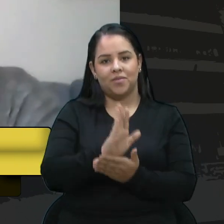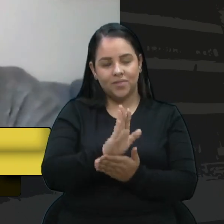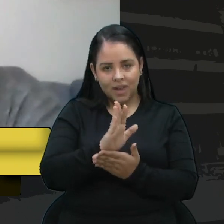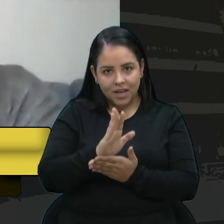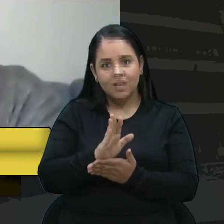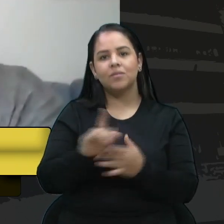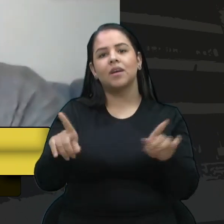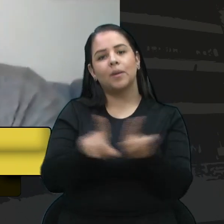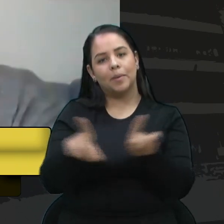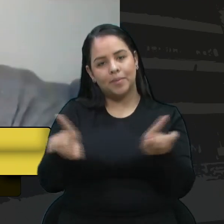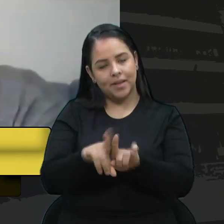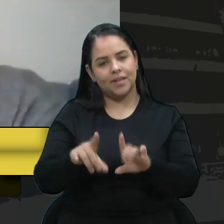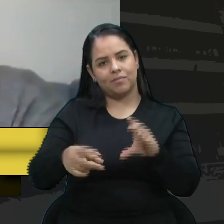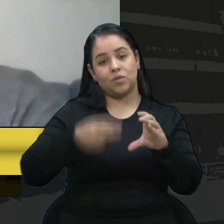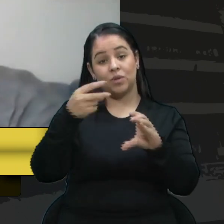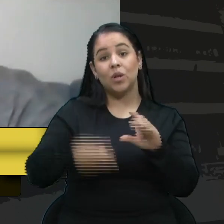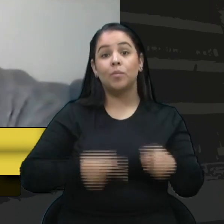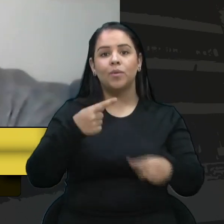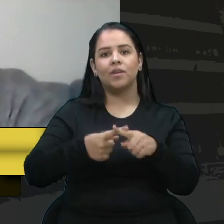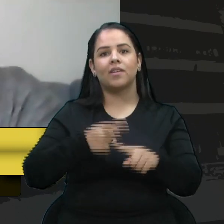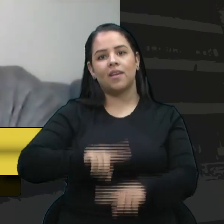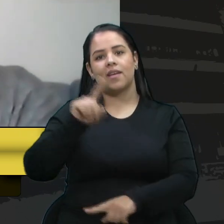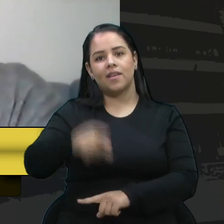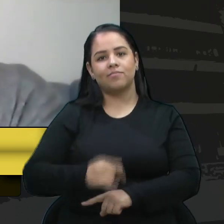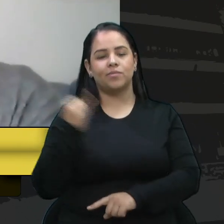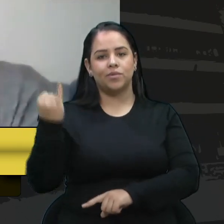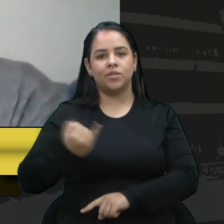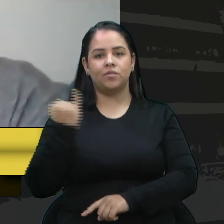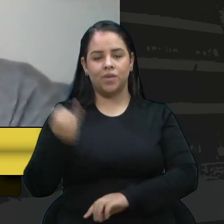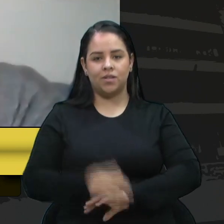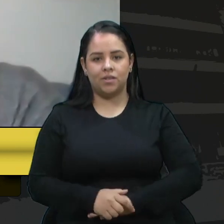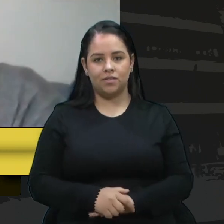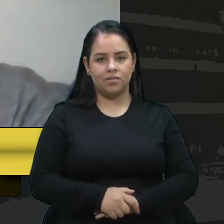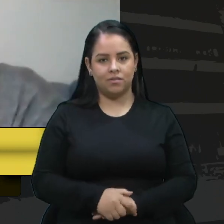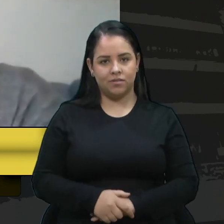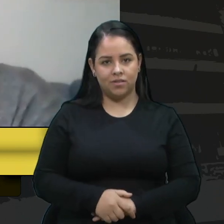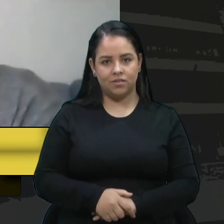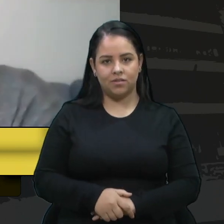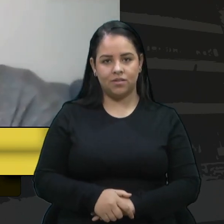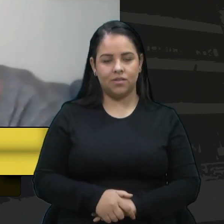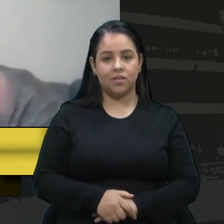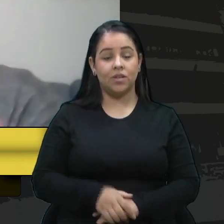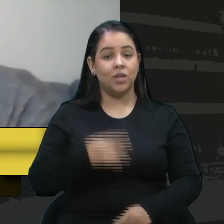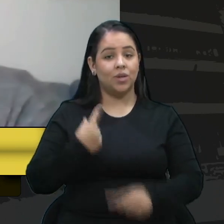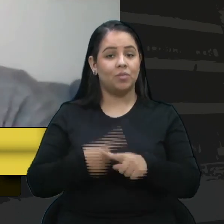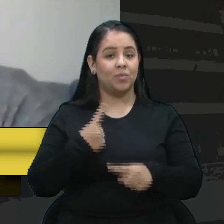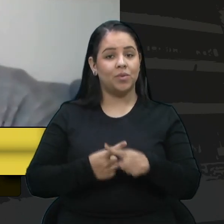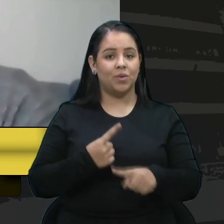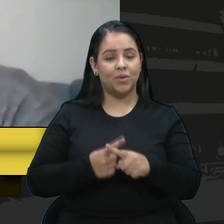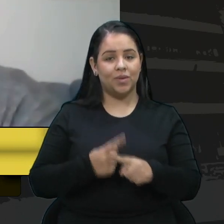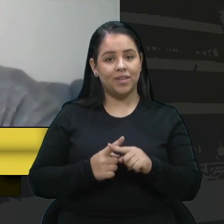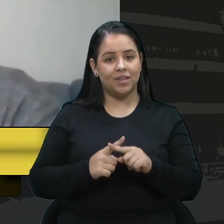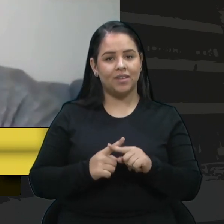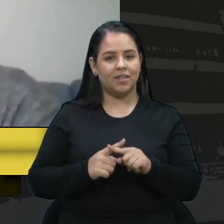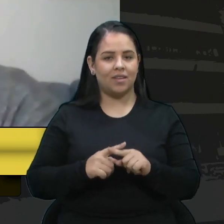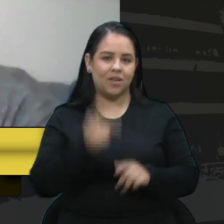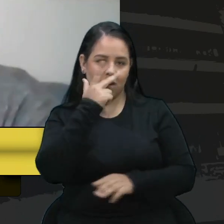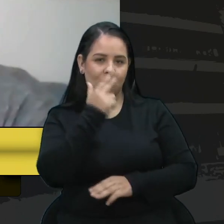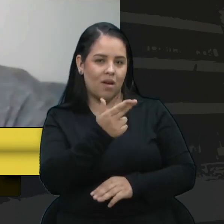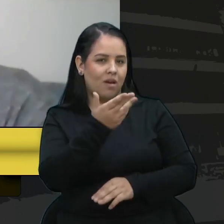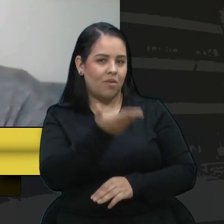vereadores pela importância que ela tem. Porque, quero inclusive pegar um gancho do que o vereador